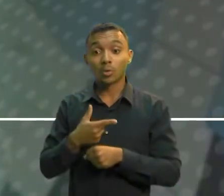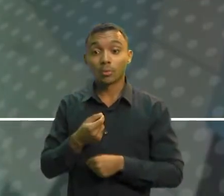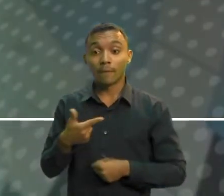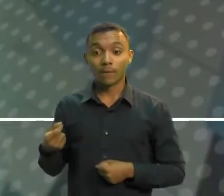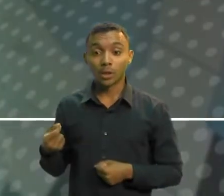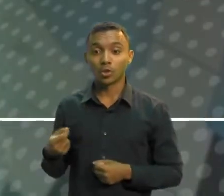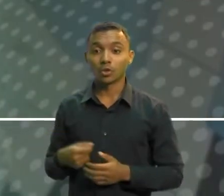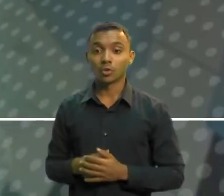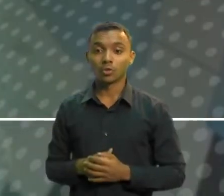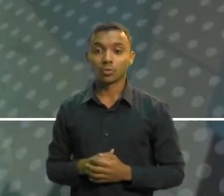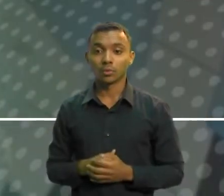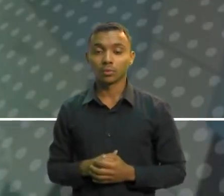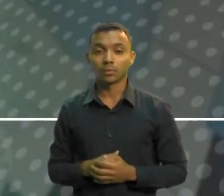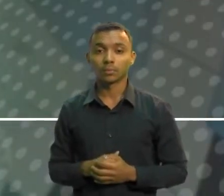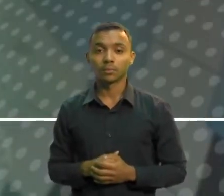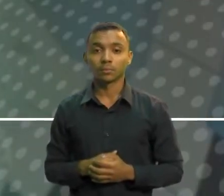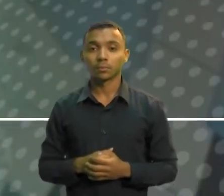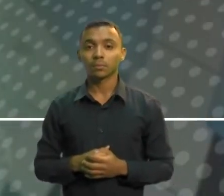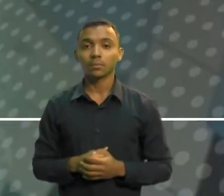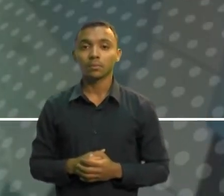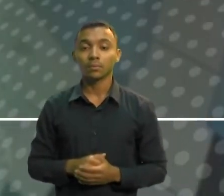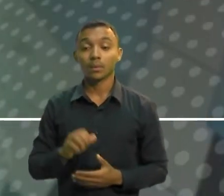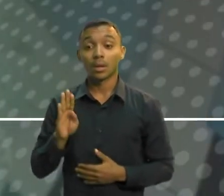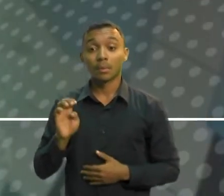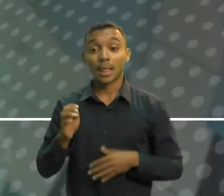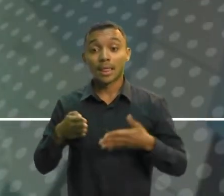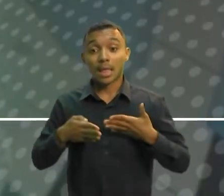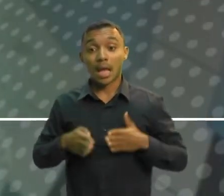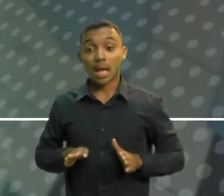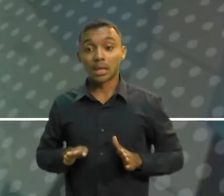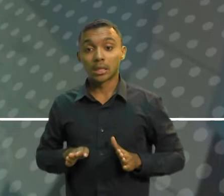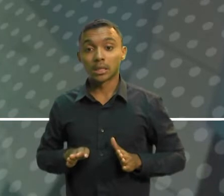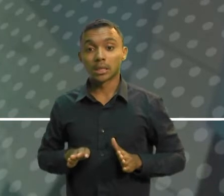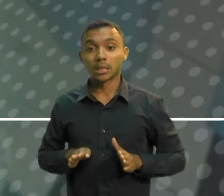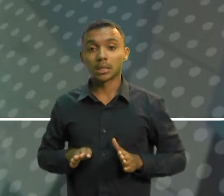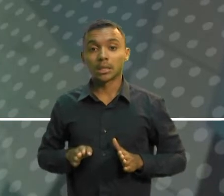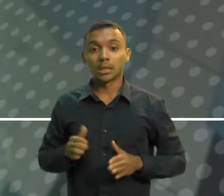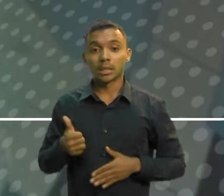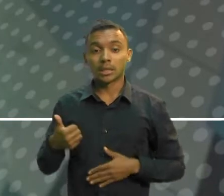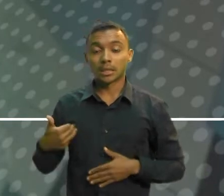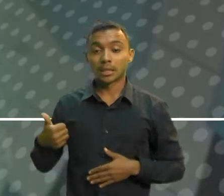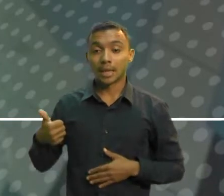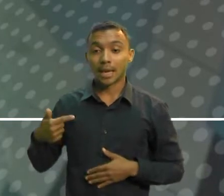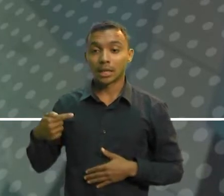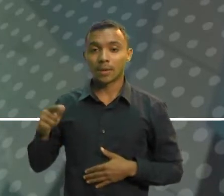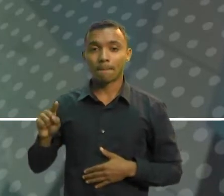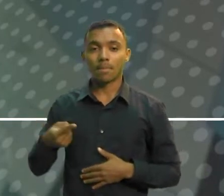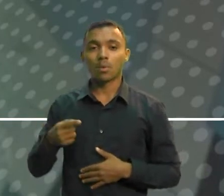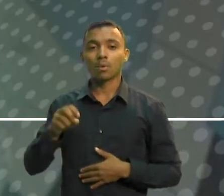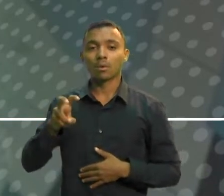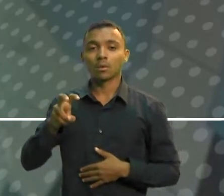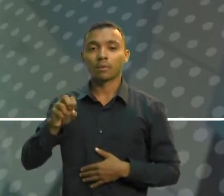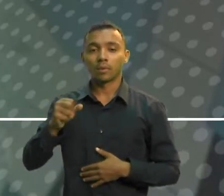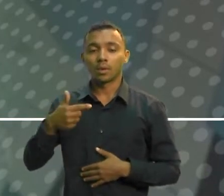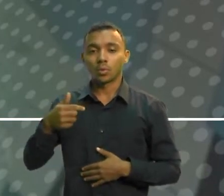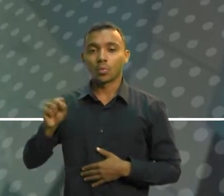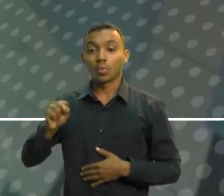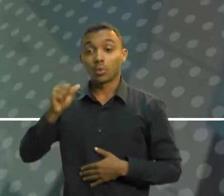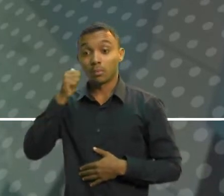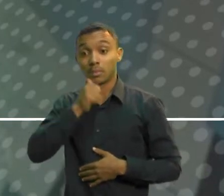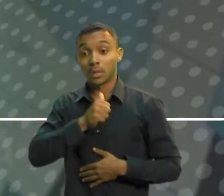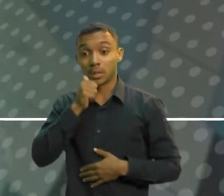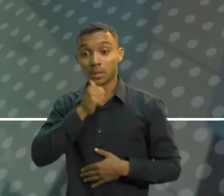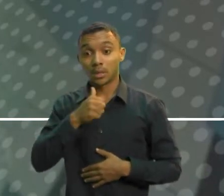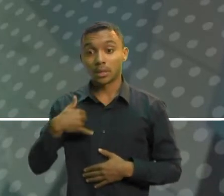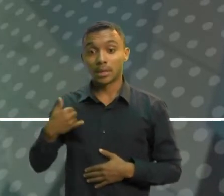sobre nascidos vivos, em 2020, 17.528 partos foram em meninas. entre 10